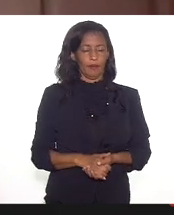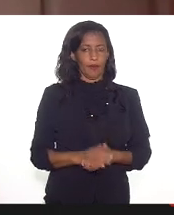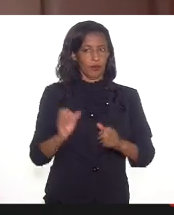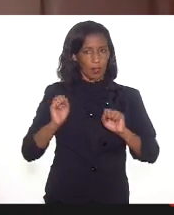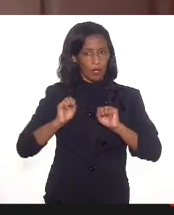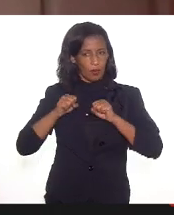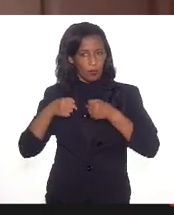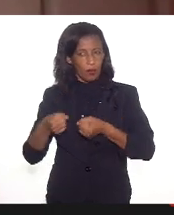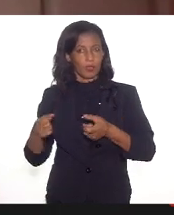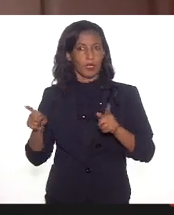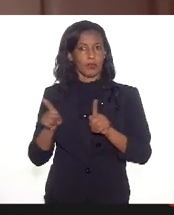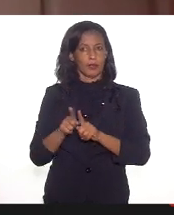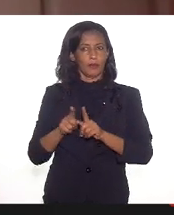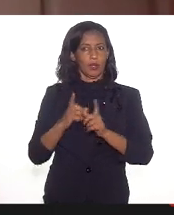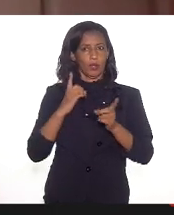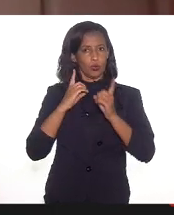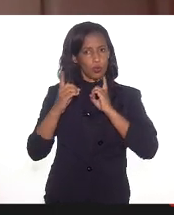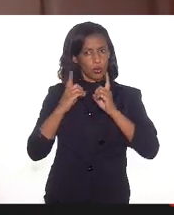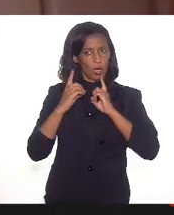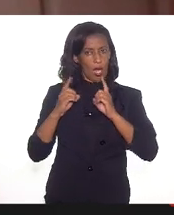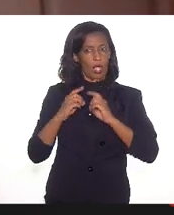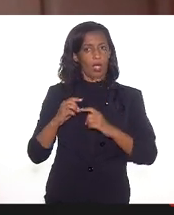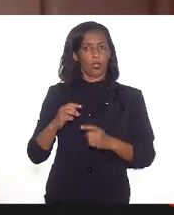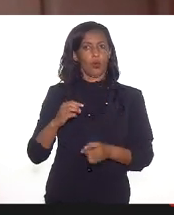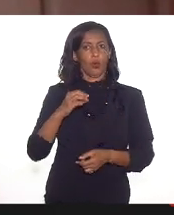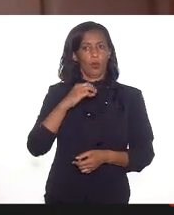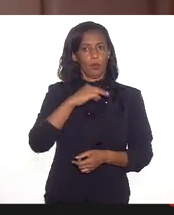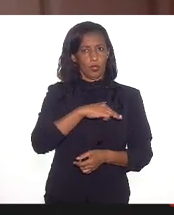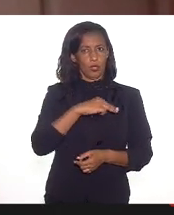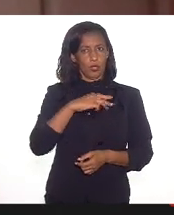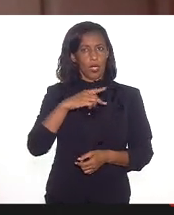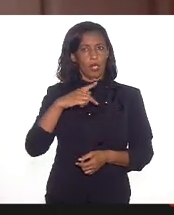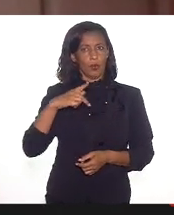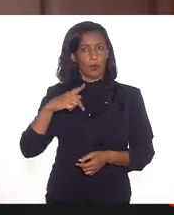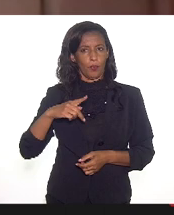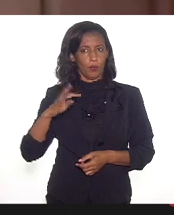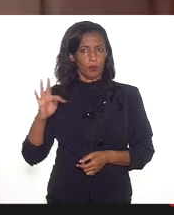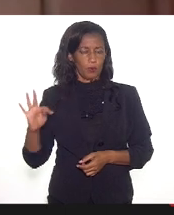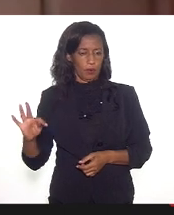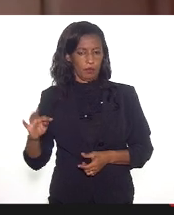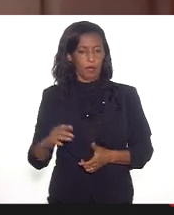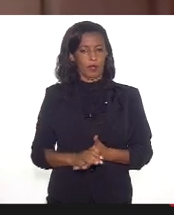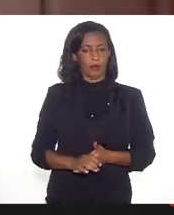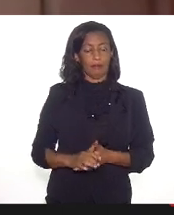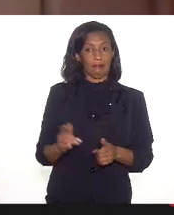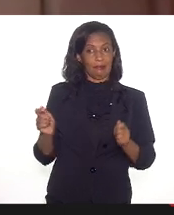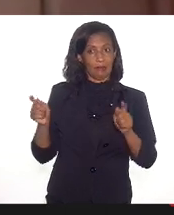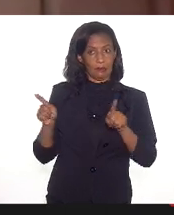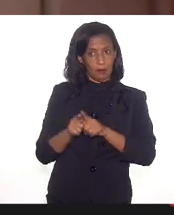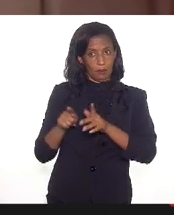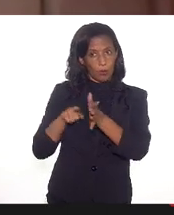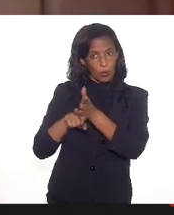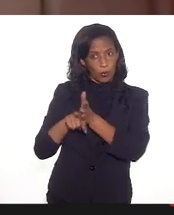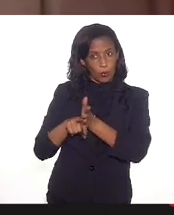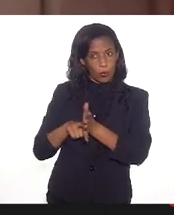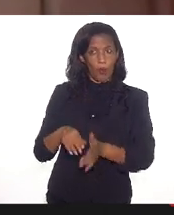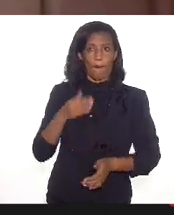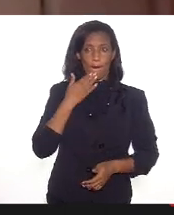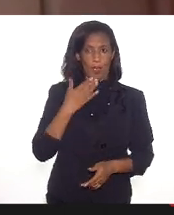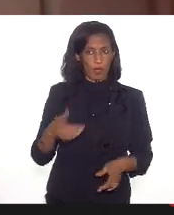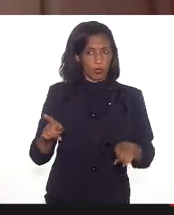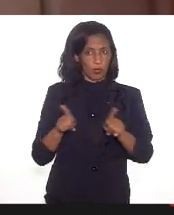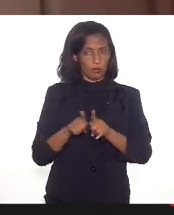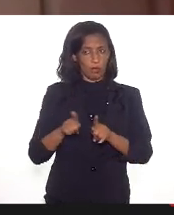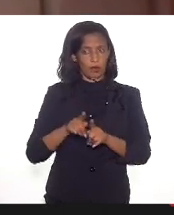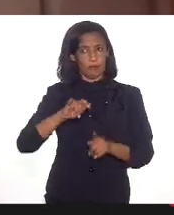reforçar também o diálogo com o Ministério Público do Trabalho e a própria Defensoria e o diagnóstico que a gente pede, por favor,